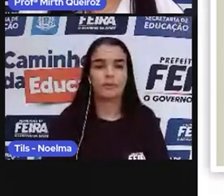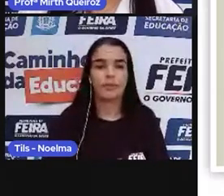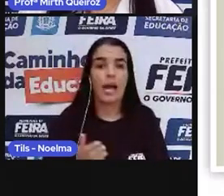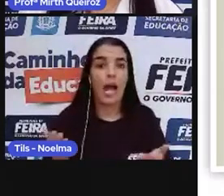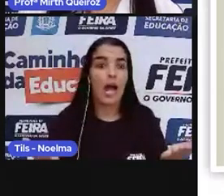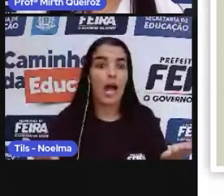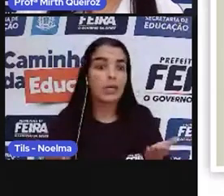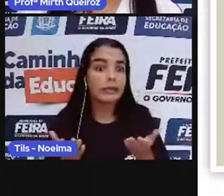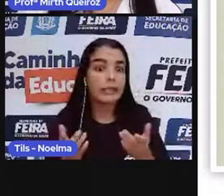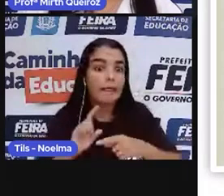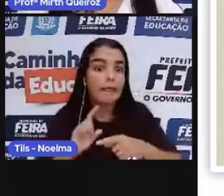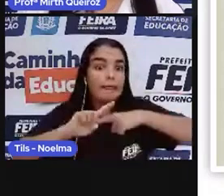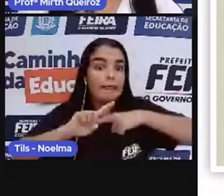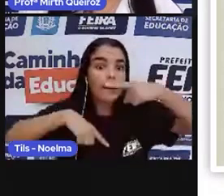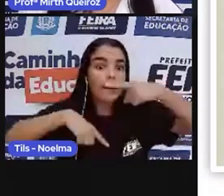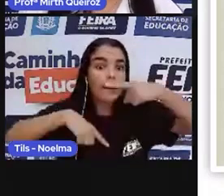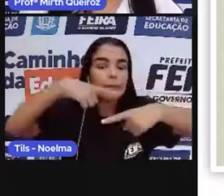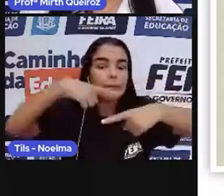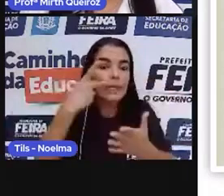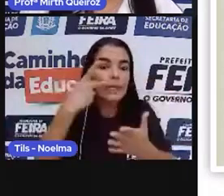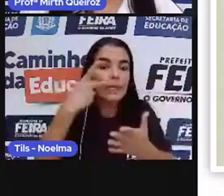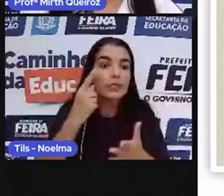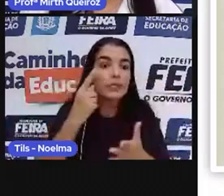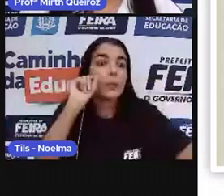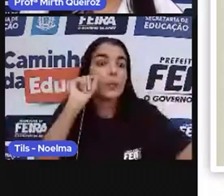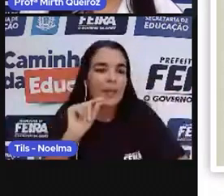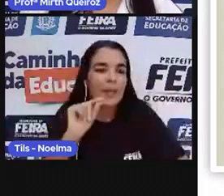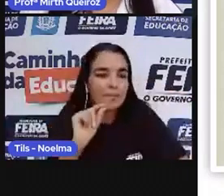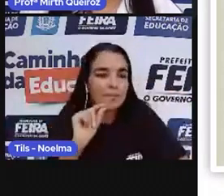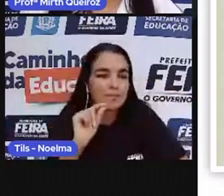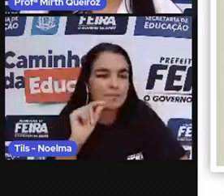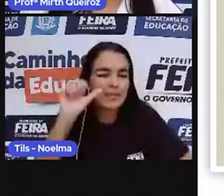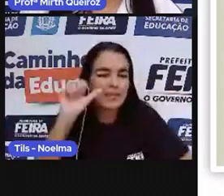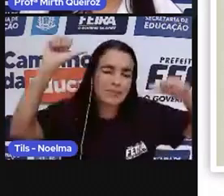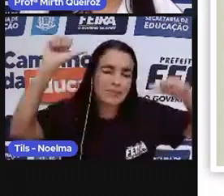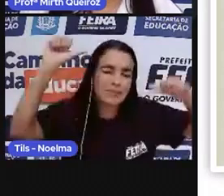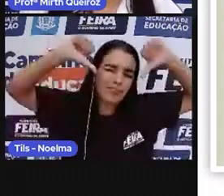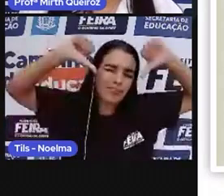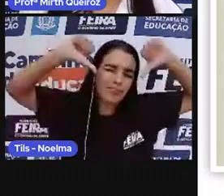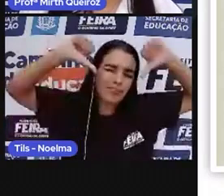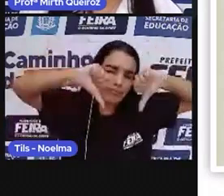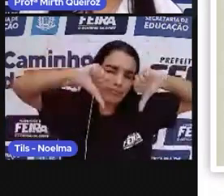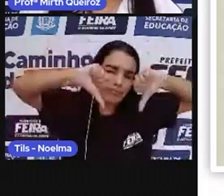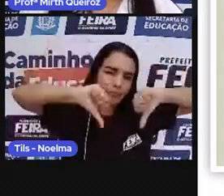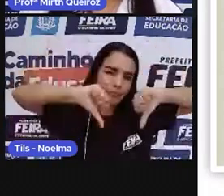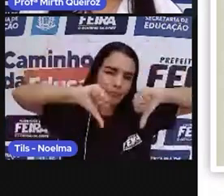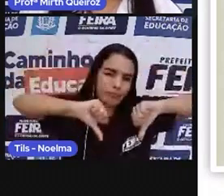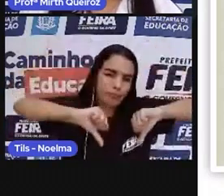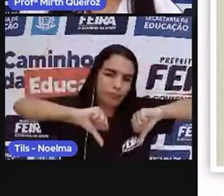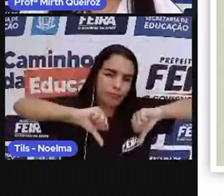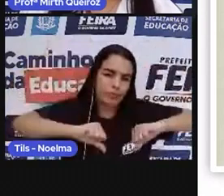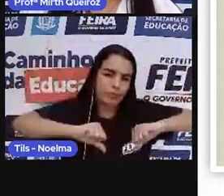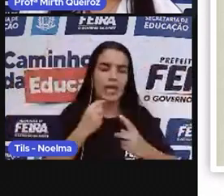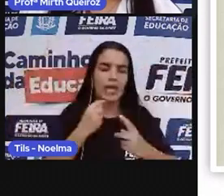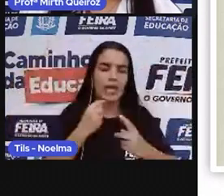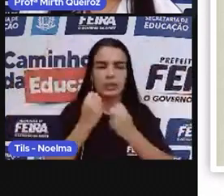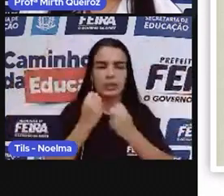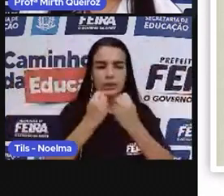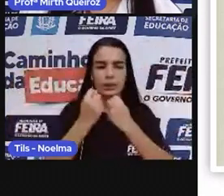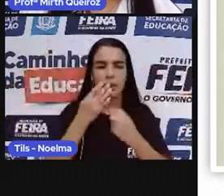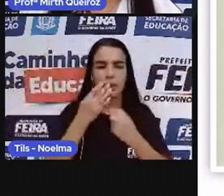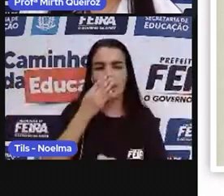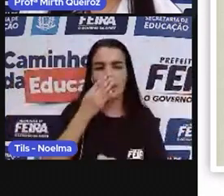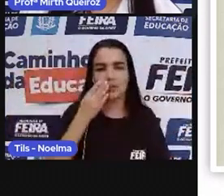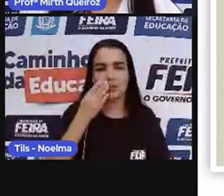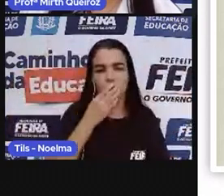Mas daí vem a queda da economia açucareira. A prosperidade da produção açucareira no